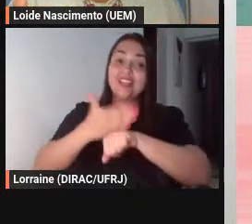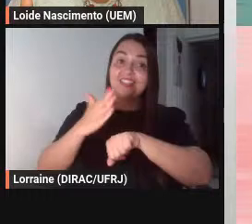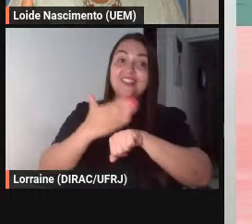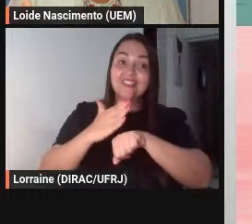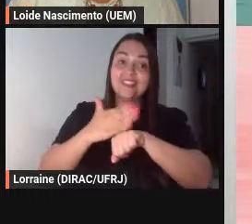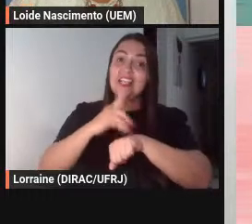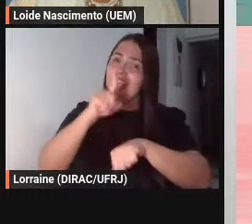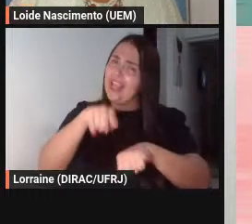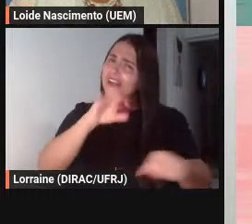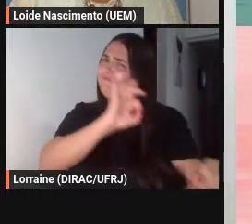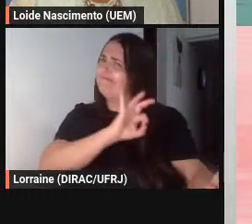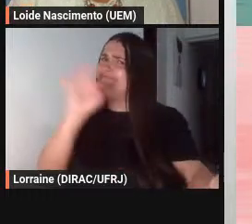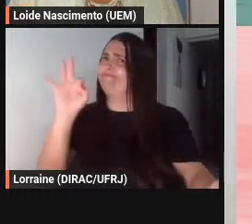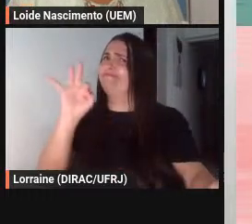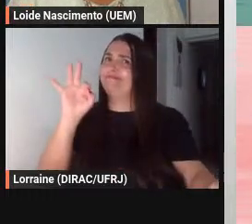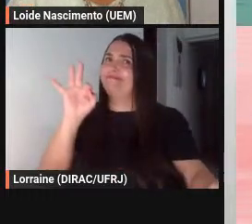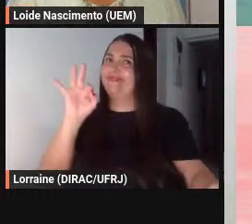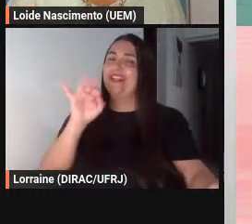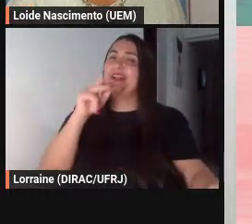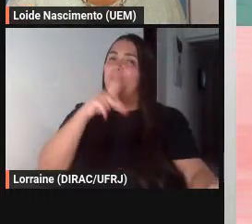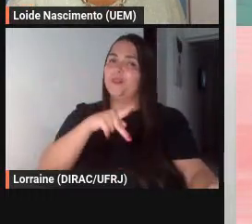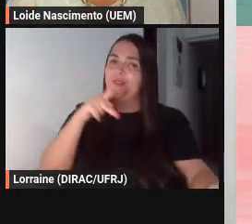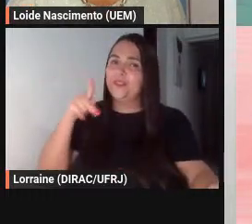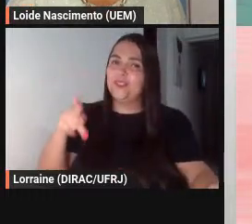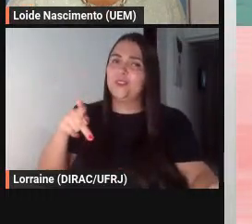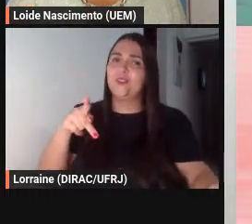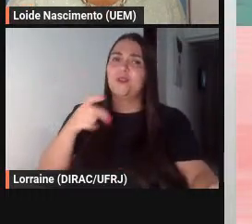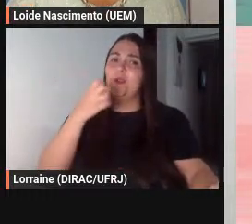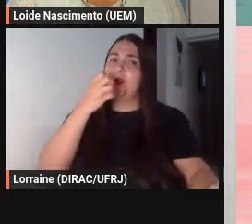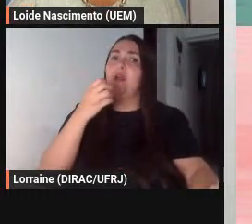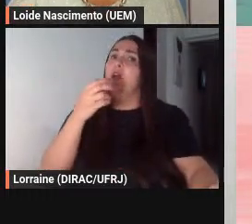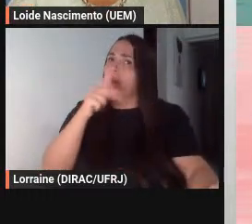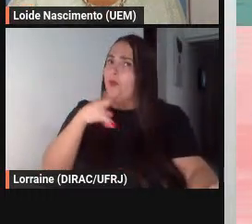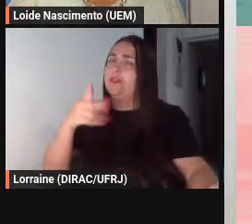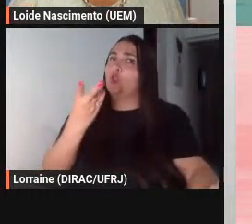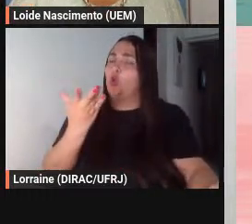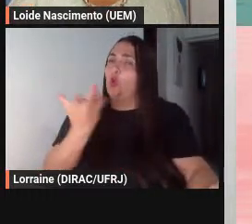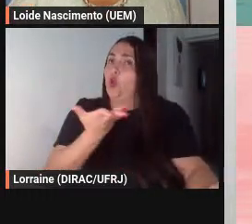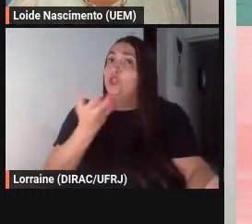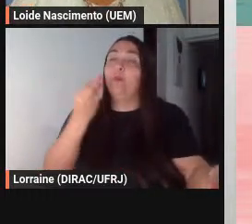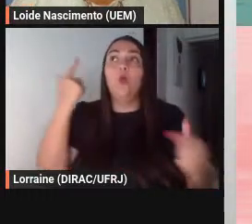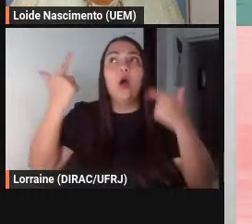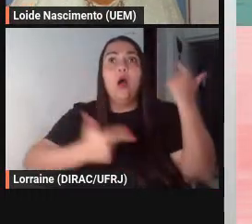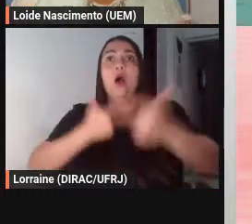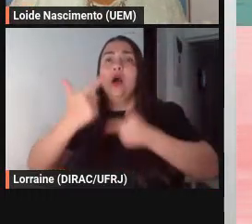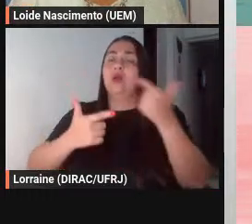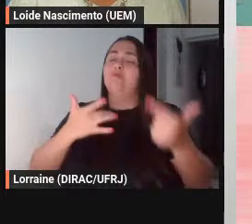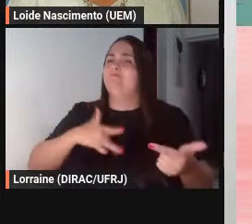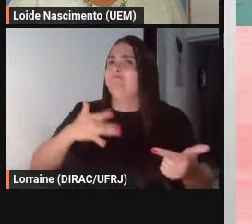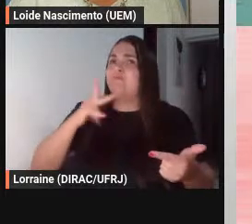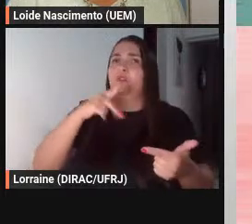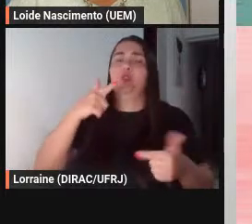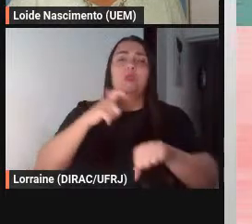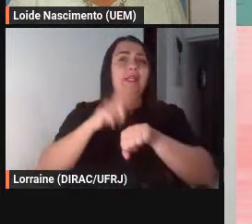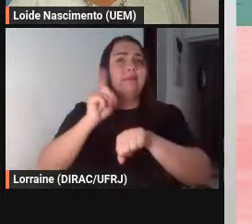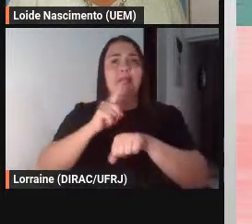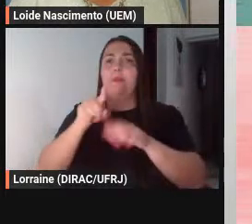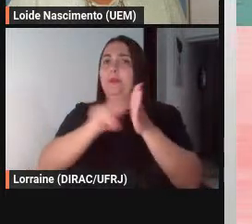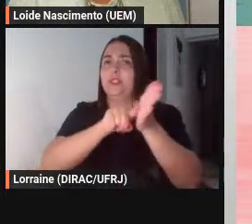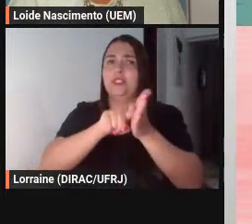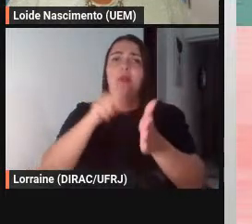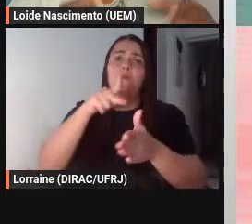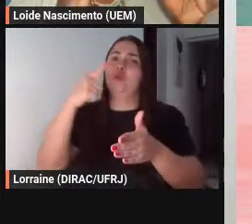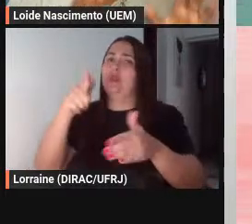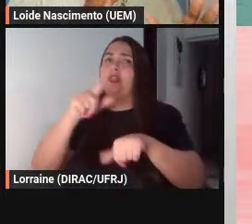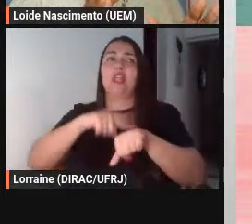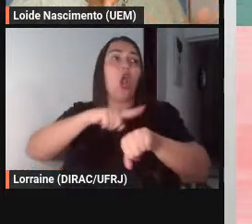excelente para os professores muitíssimo atarefados no dia de hoje que não tem tempo de pesquisa que não tem hora atividade